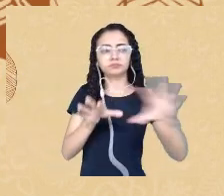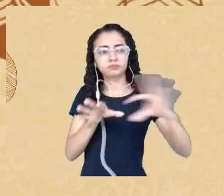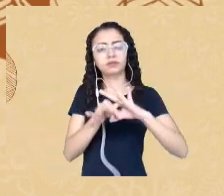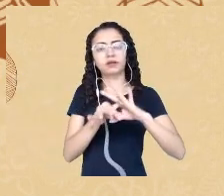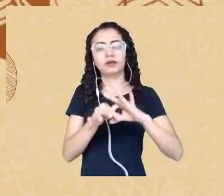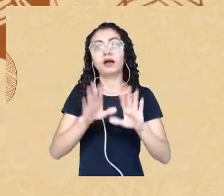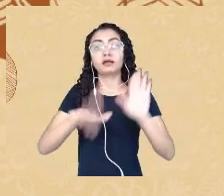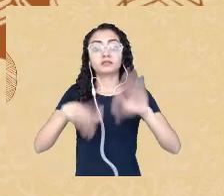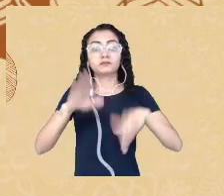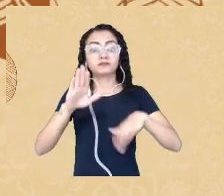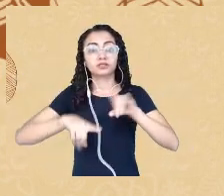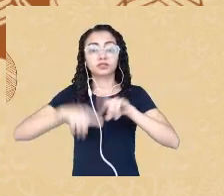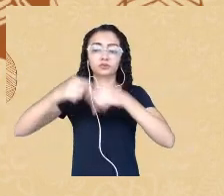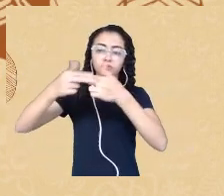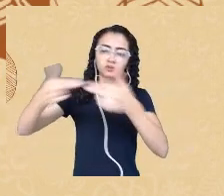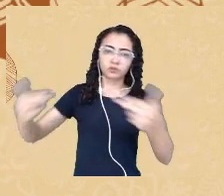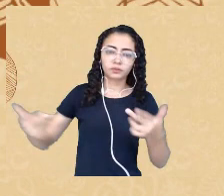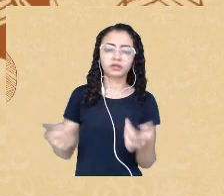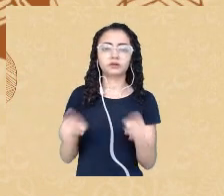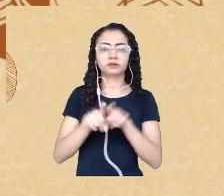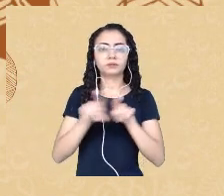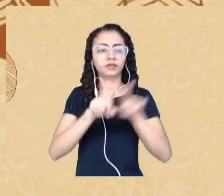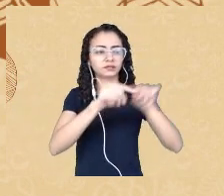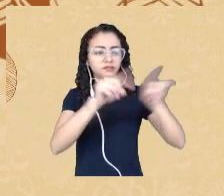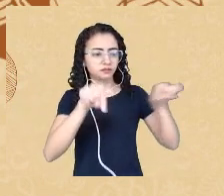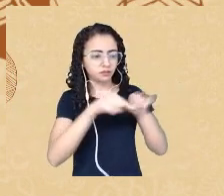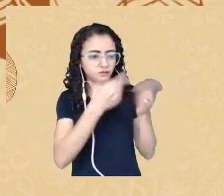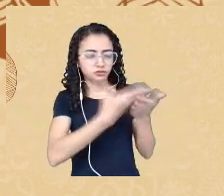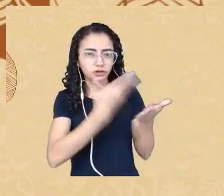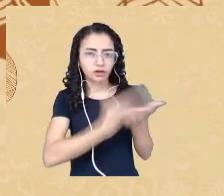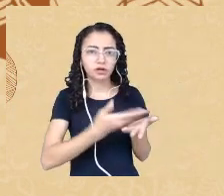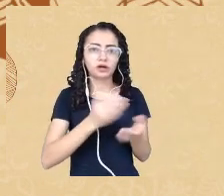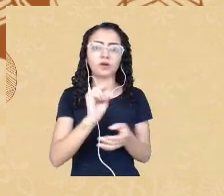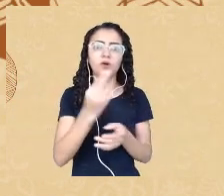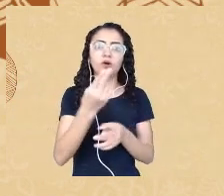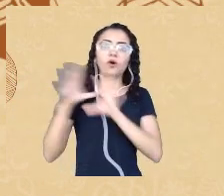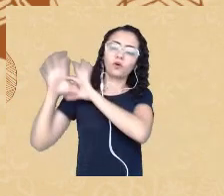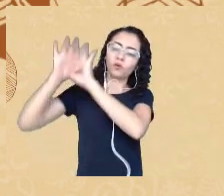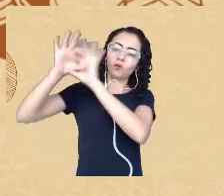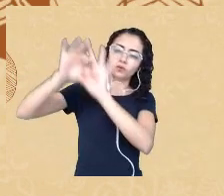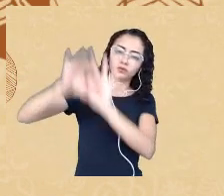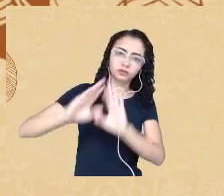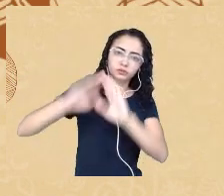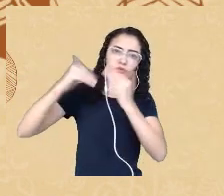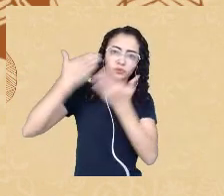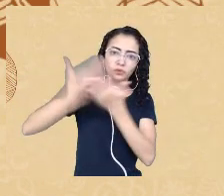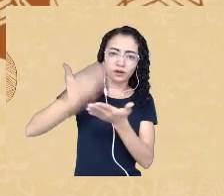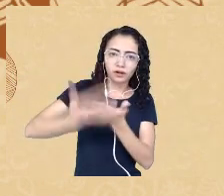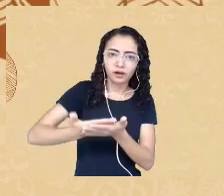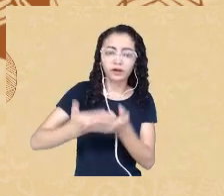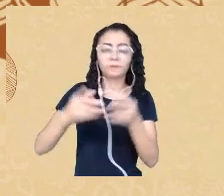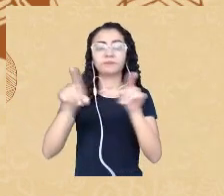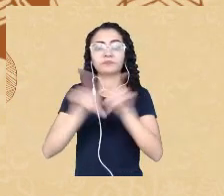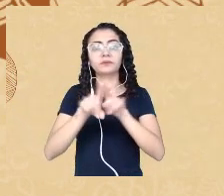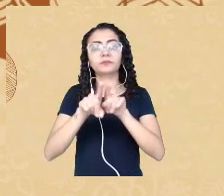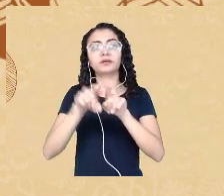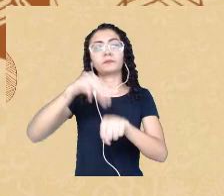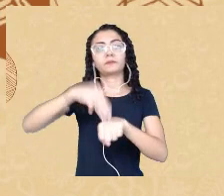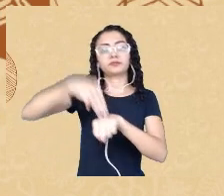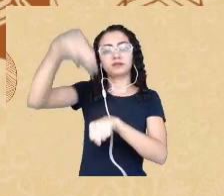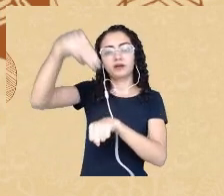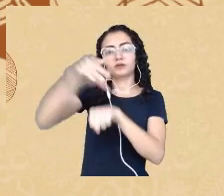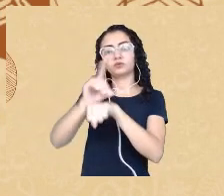a sala de aula a contexto escolar a forma a mestrado a doutorado a